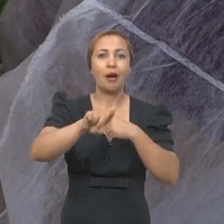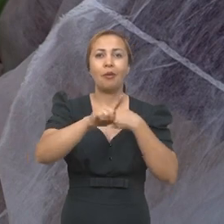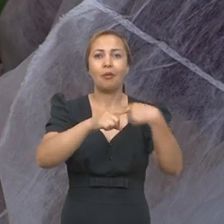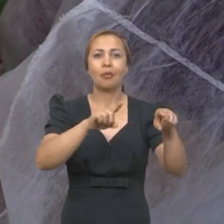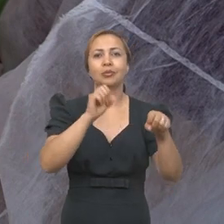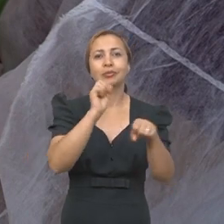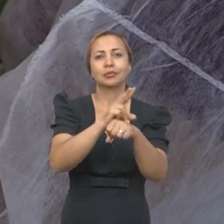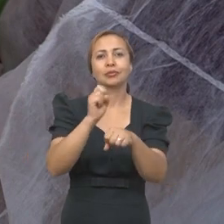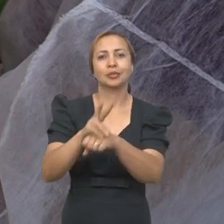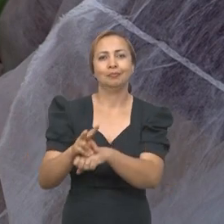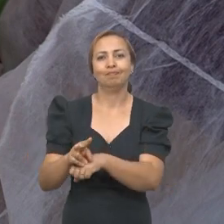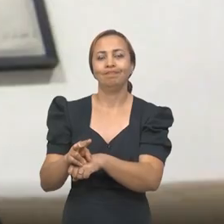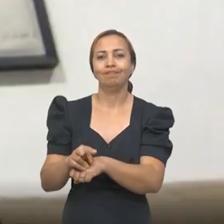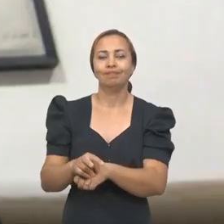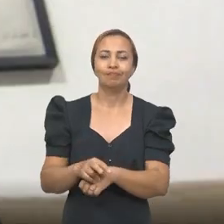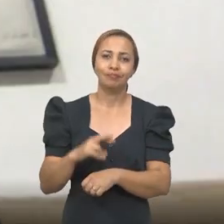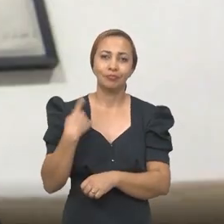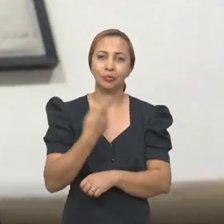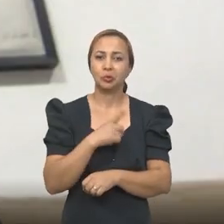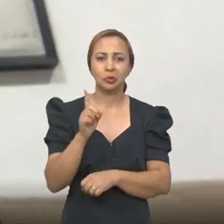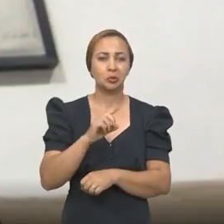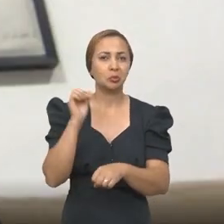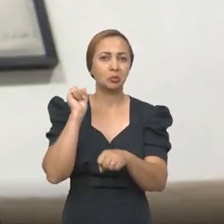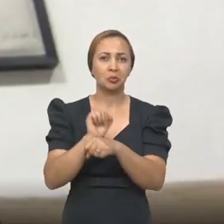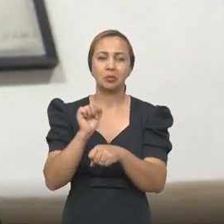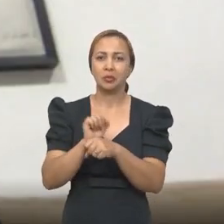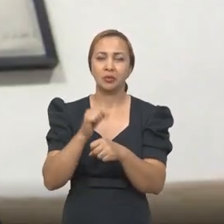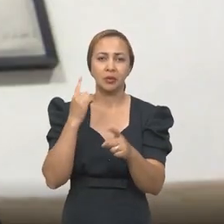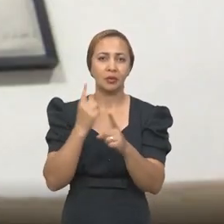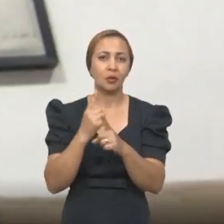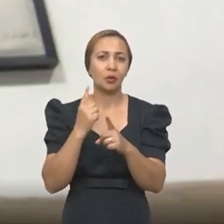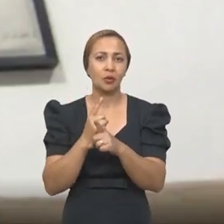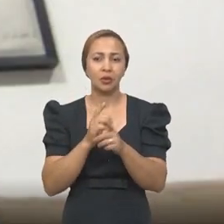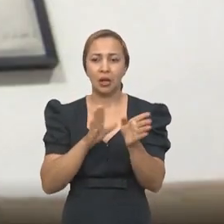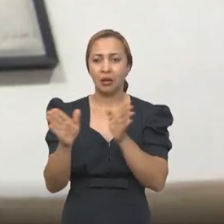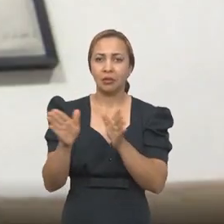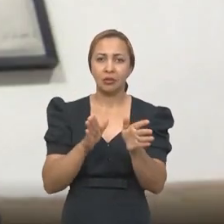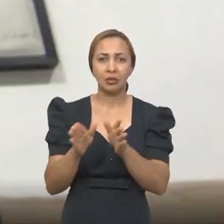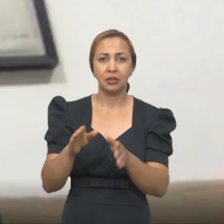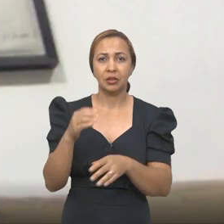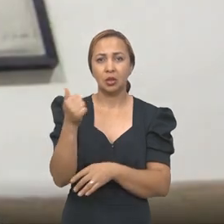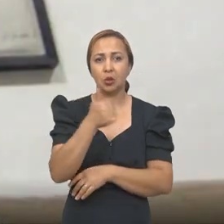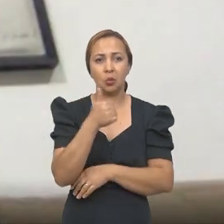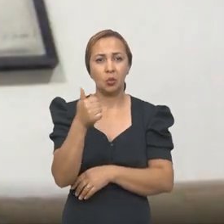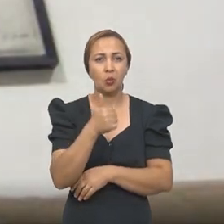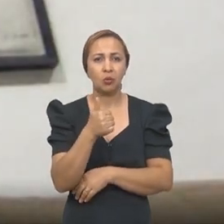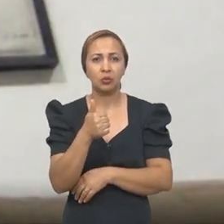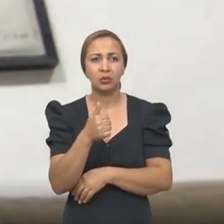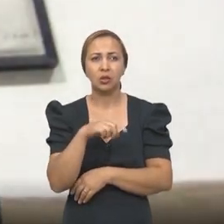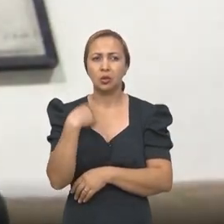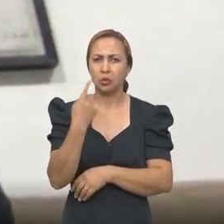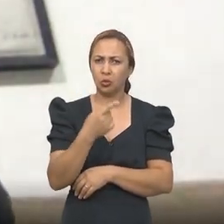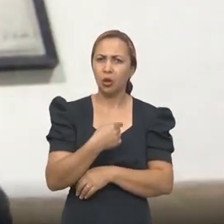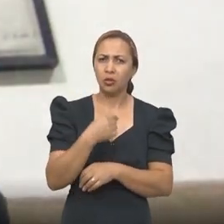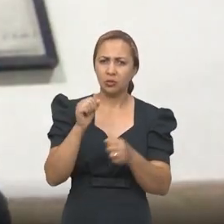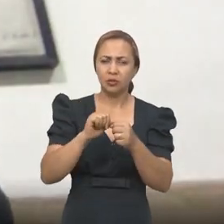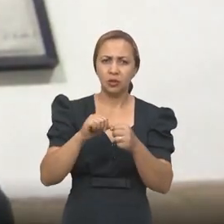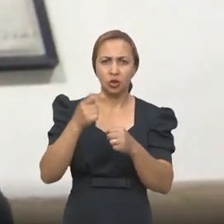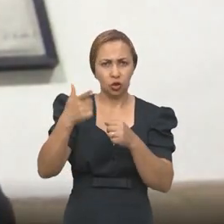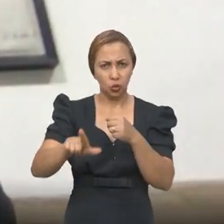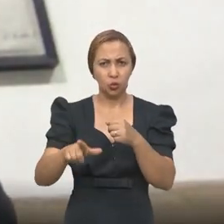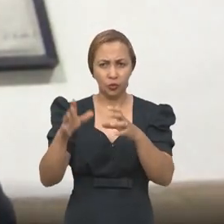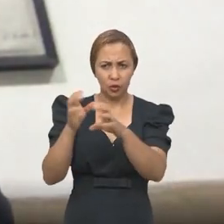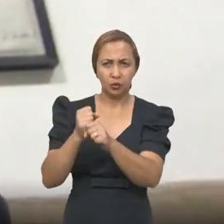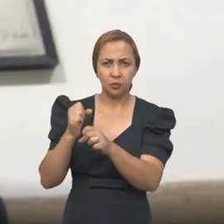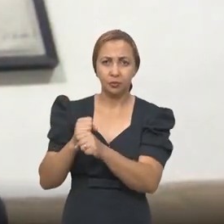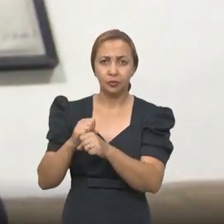outras linhagens do vírus. A gente não esperava encontrar entre 11... Nós refizemos, porque